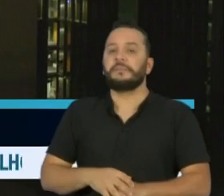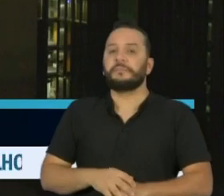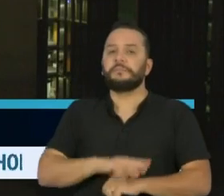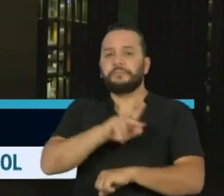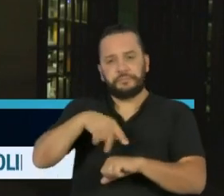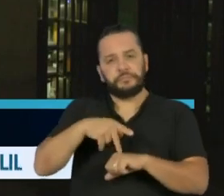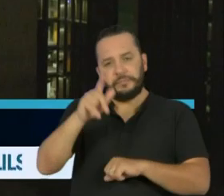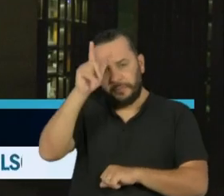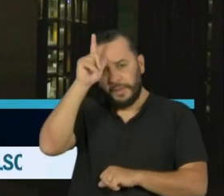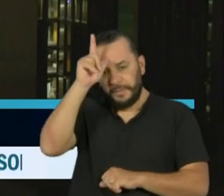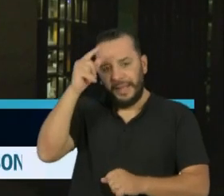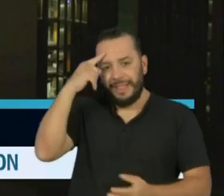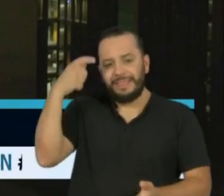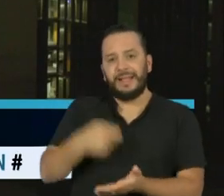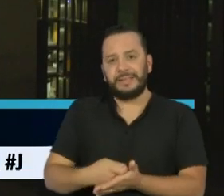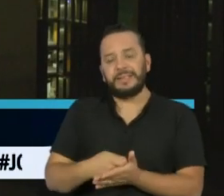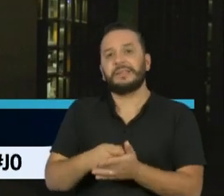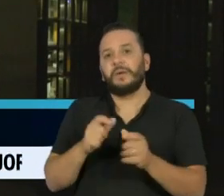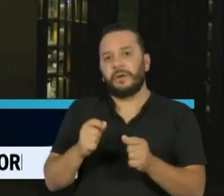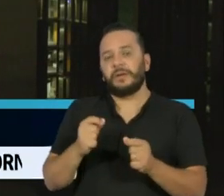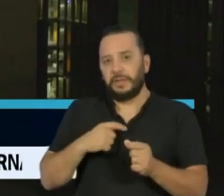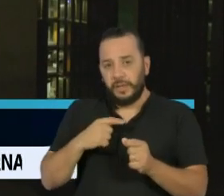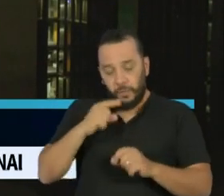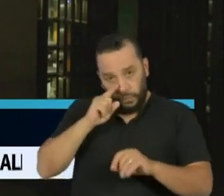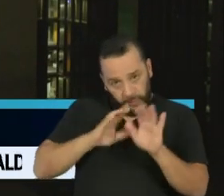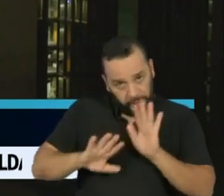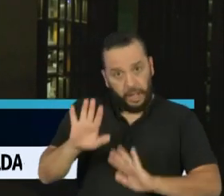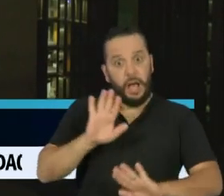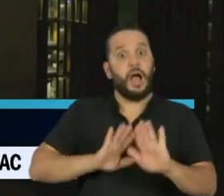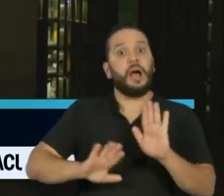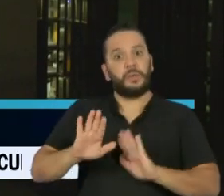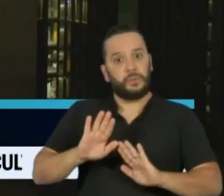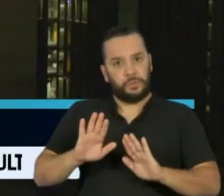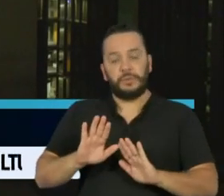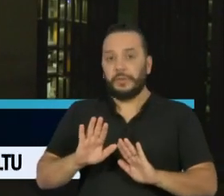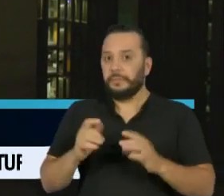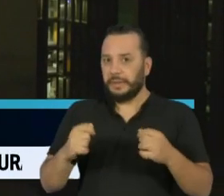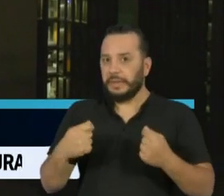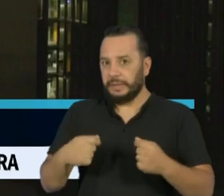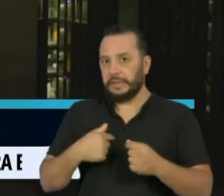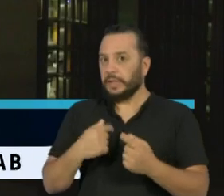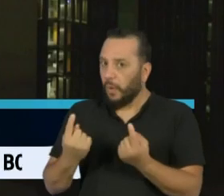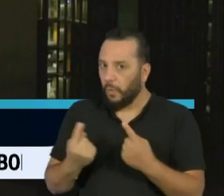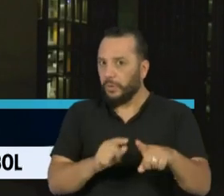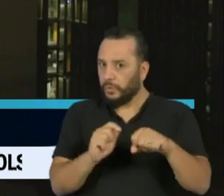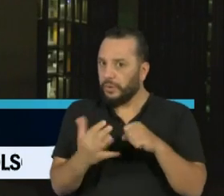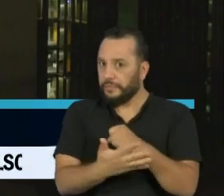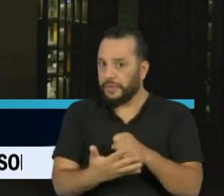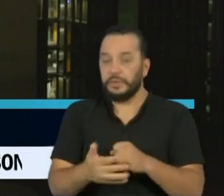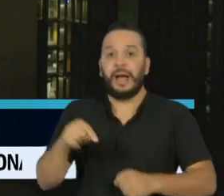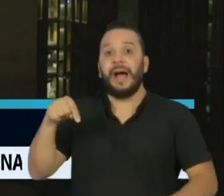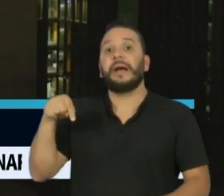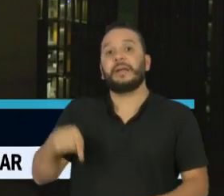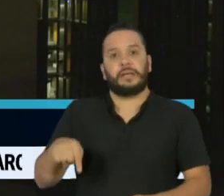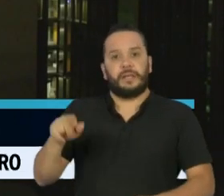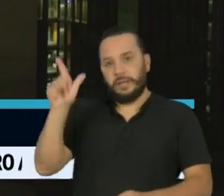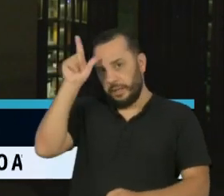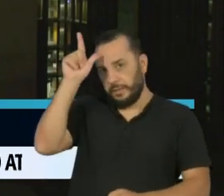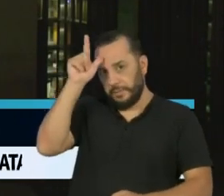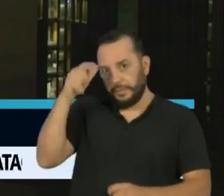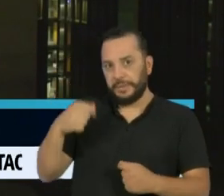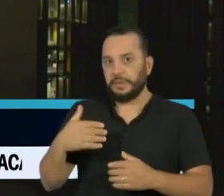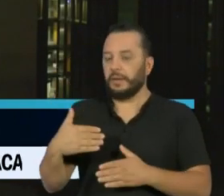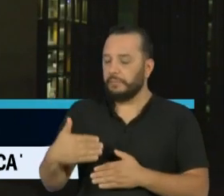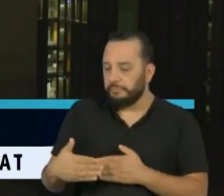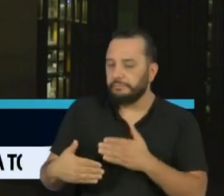segue firme na sua decisão de manter a cautela na luta contra o coronavírus. A ordem por aqui é avançar passo a